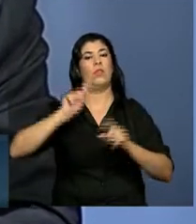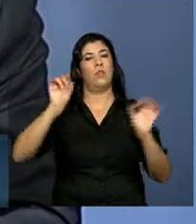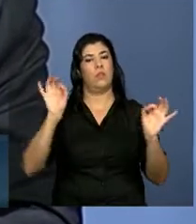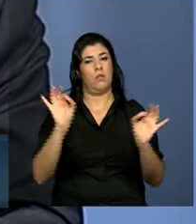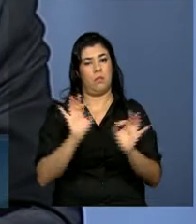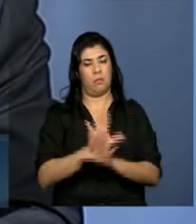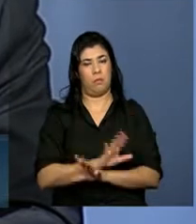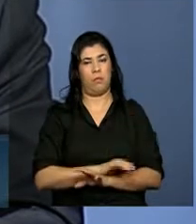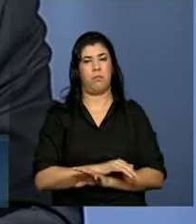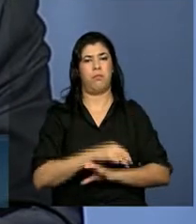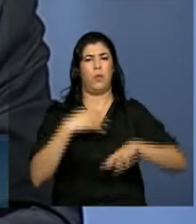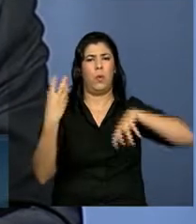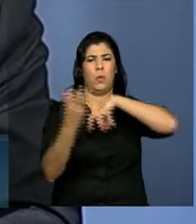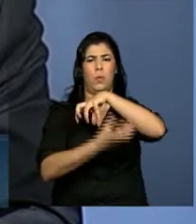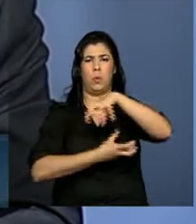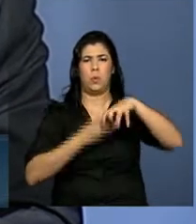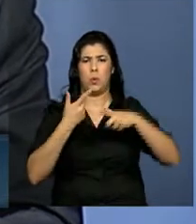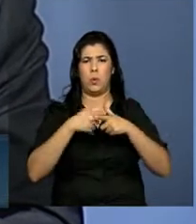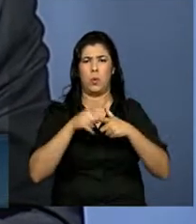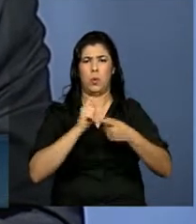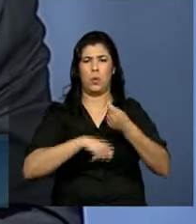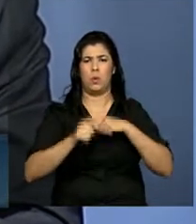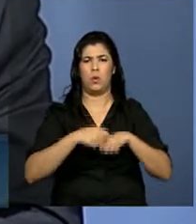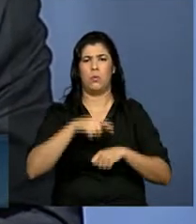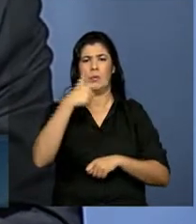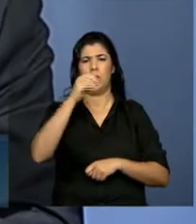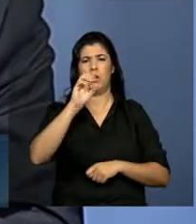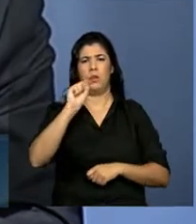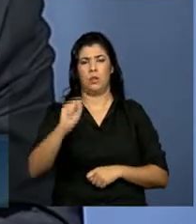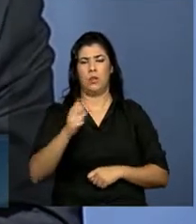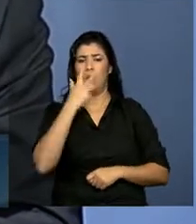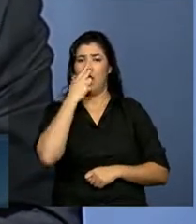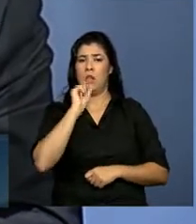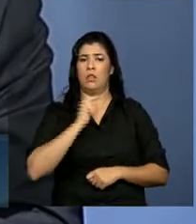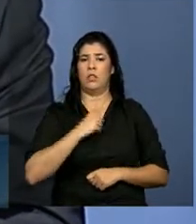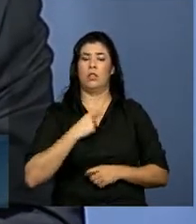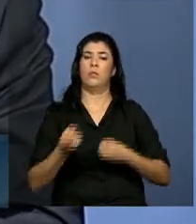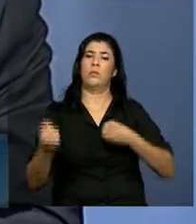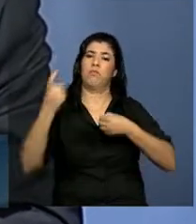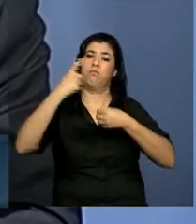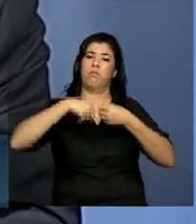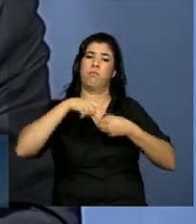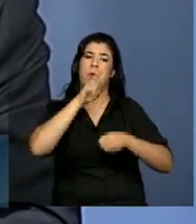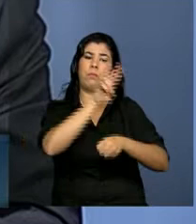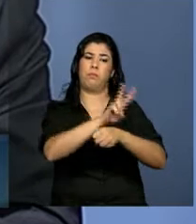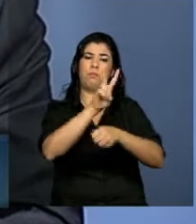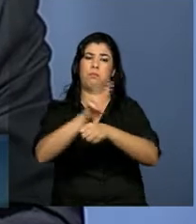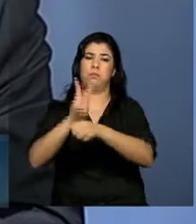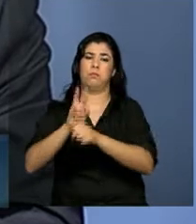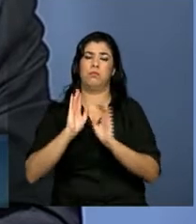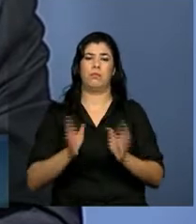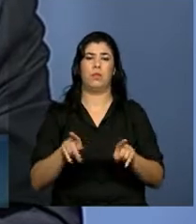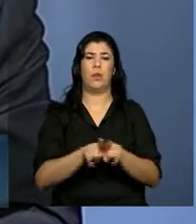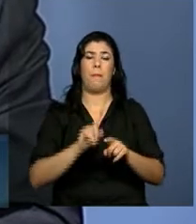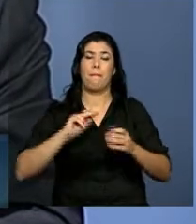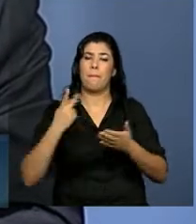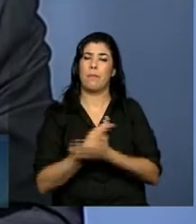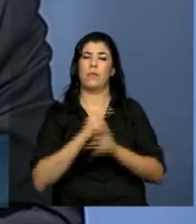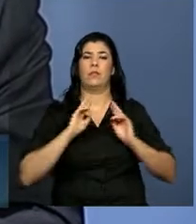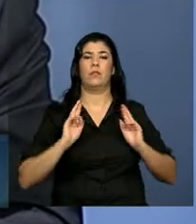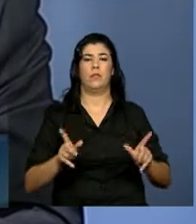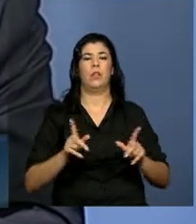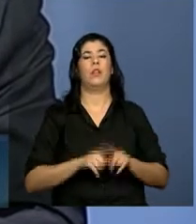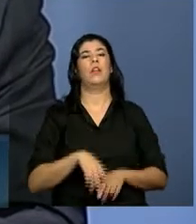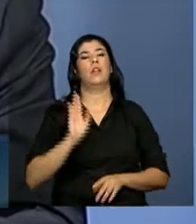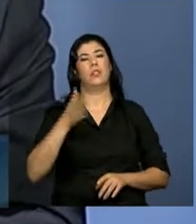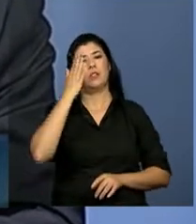2008, quando se imaginava que poderia haver um recrudescimento muito grande do protecionismo e isso não aconteceu. Boa parte disso se